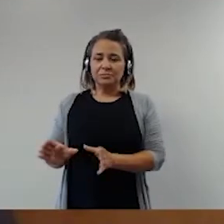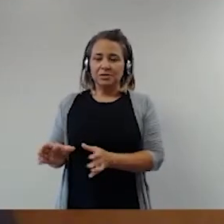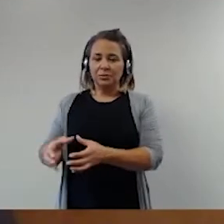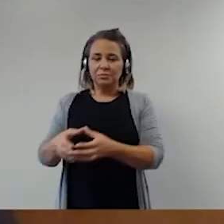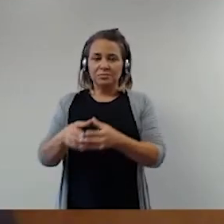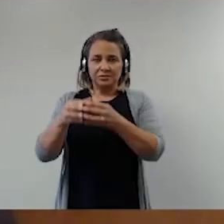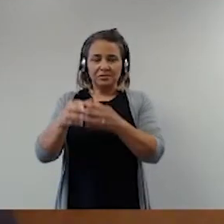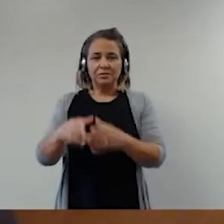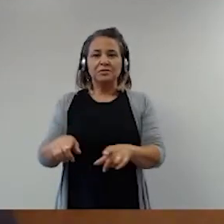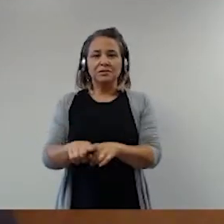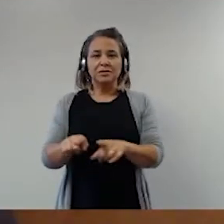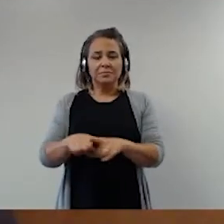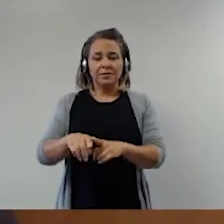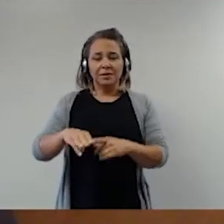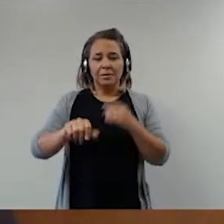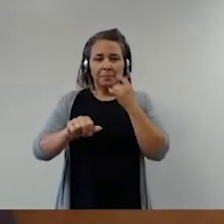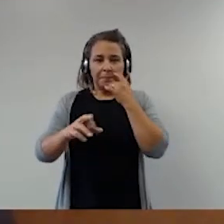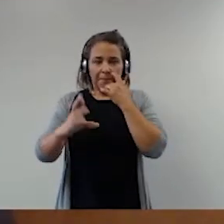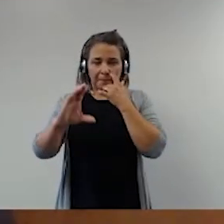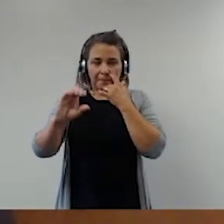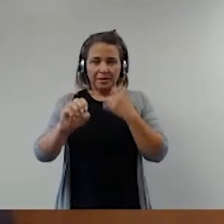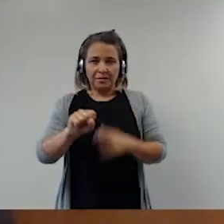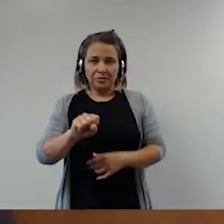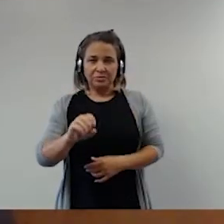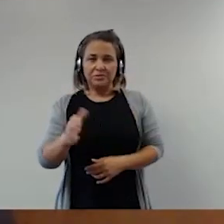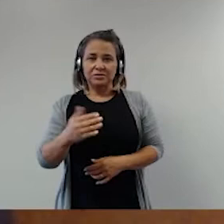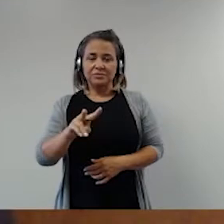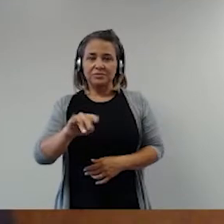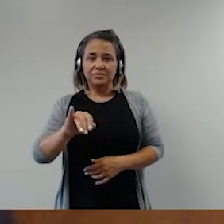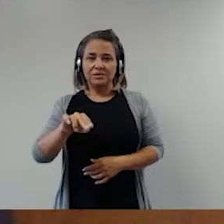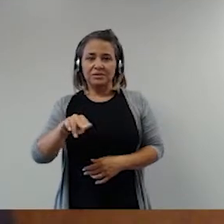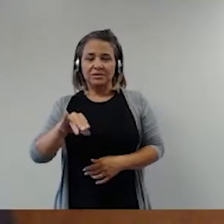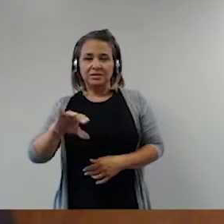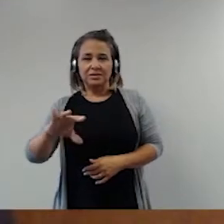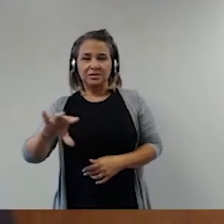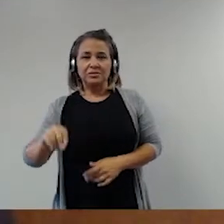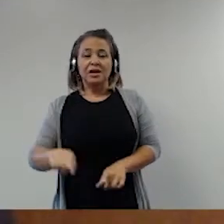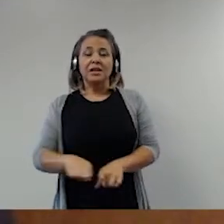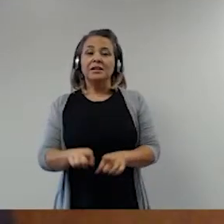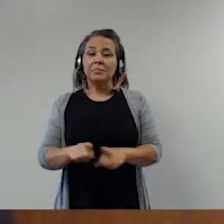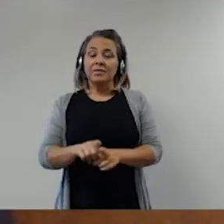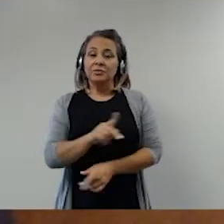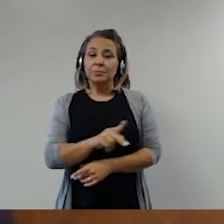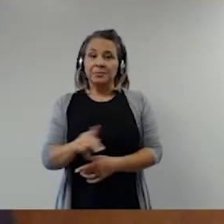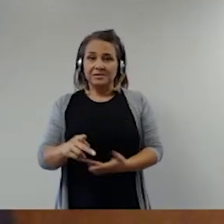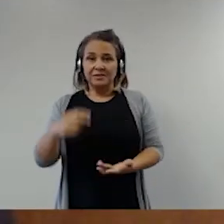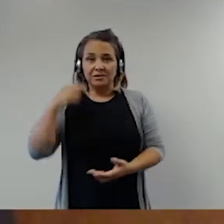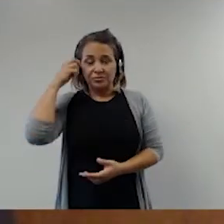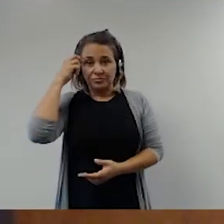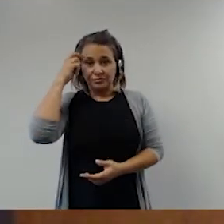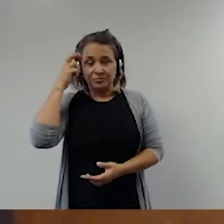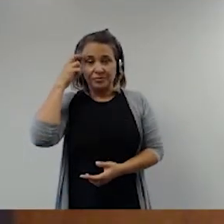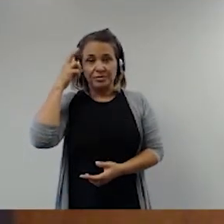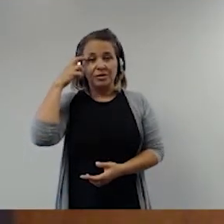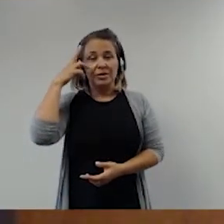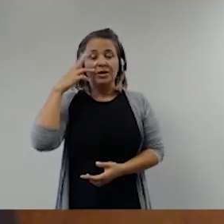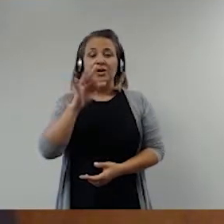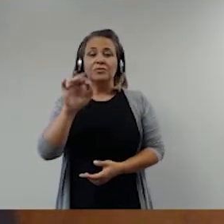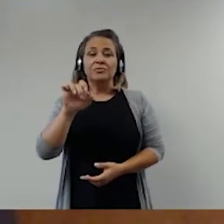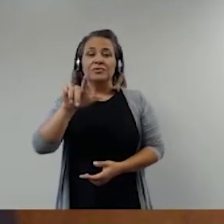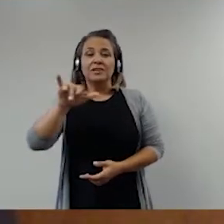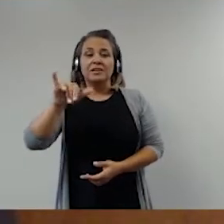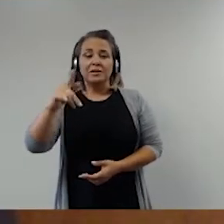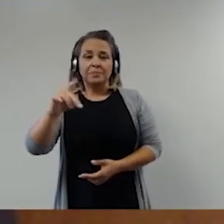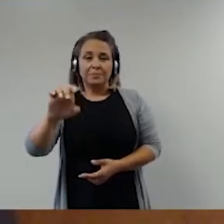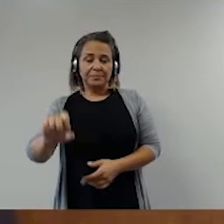doutor Marcos Vinícius Furtado Coelho, do atual presidente Felipe Santa Cruz, também a Câmara dos Deputados por meio